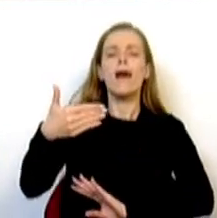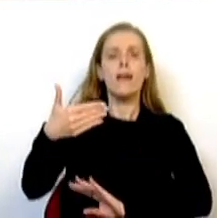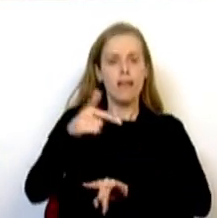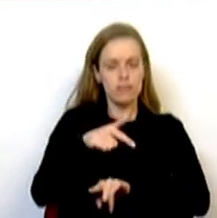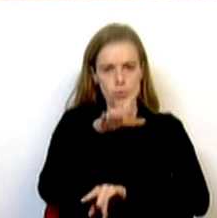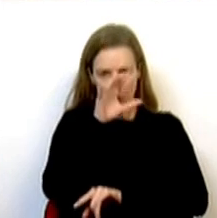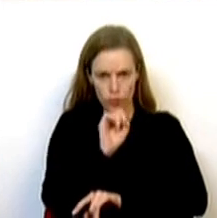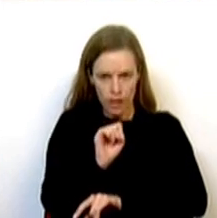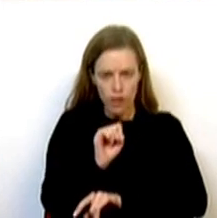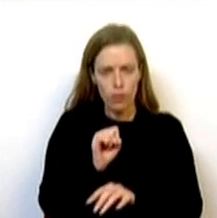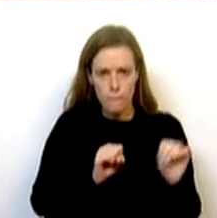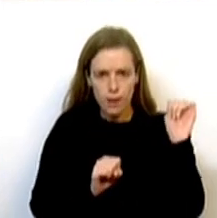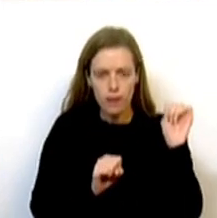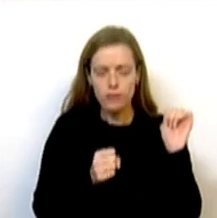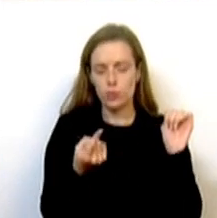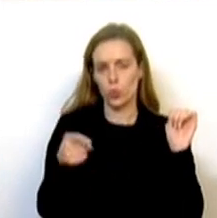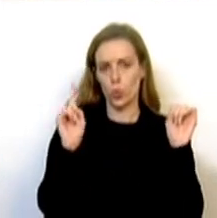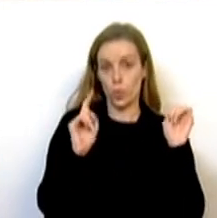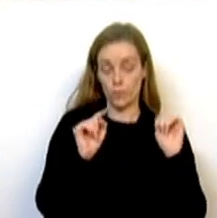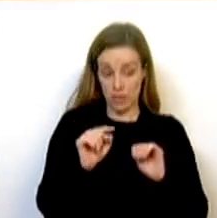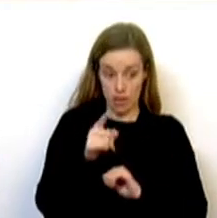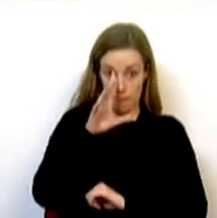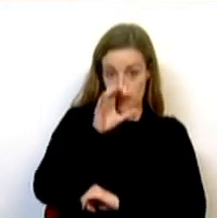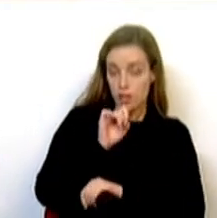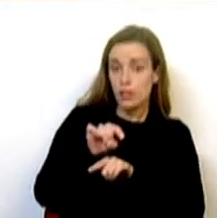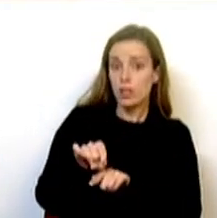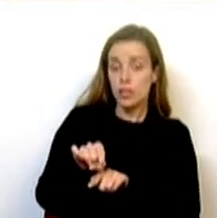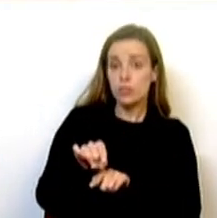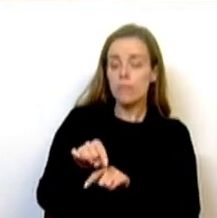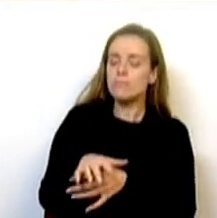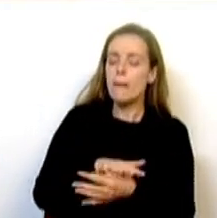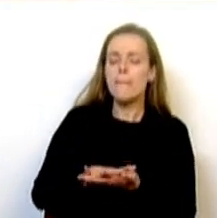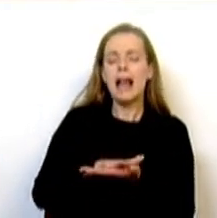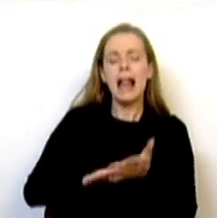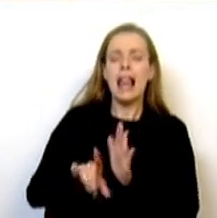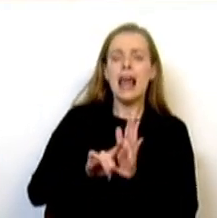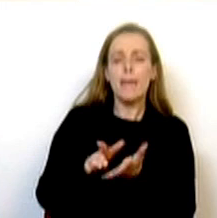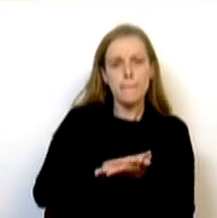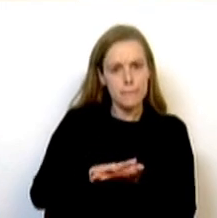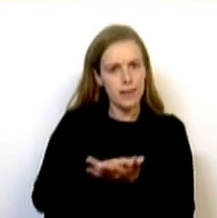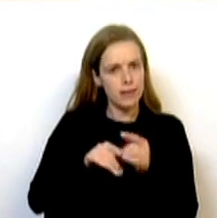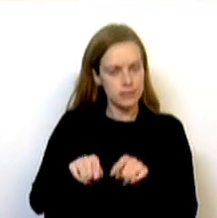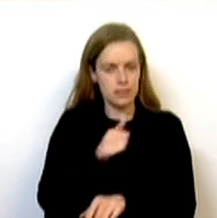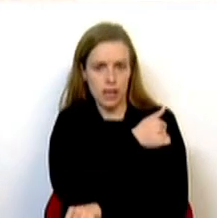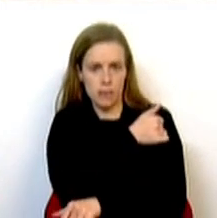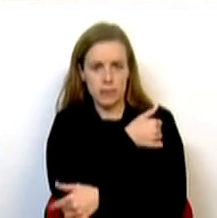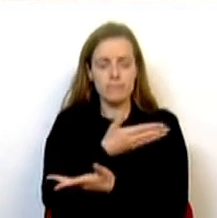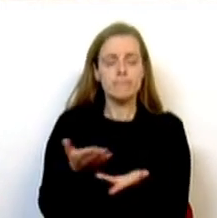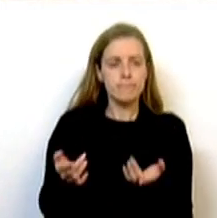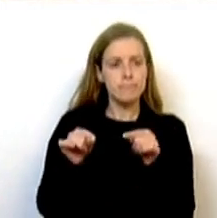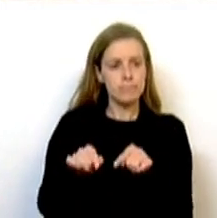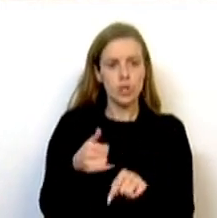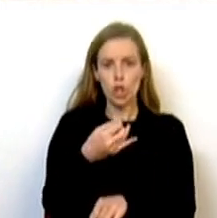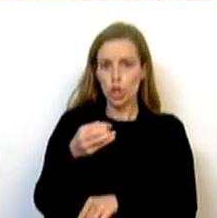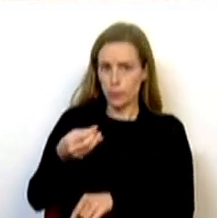foi dito e bem pela Senhora Ministra da Habitação. A Lei de Bases da Habitação passou neste hemiciclo em